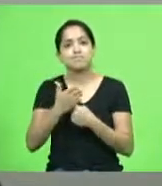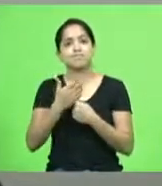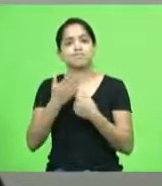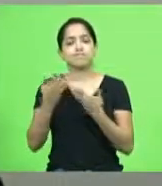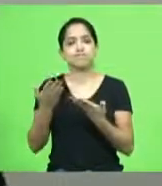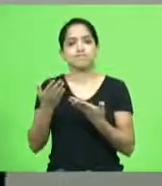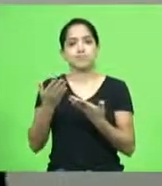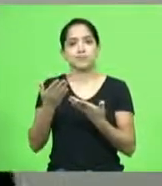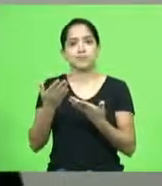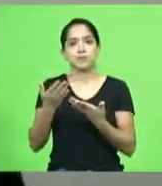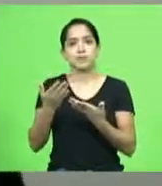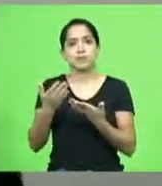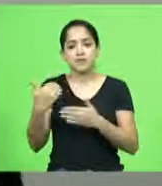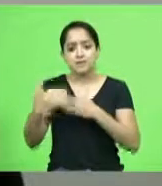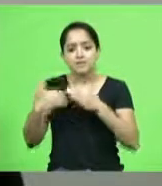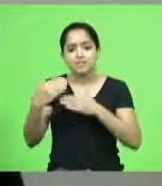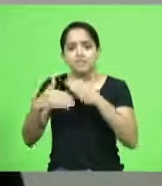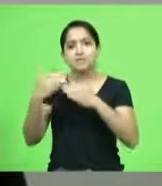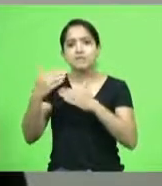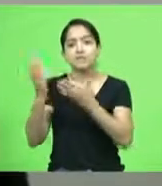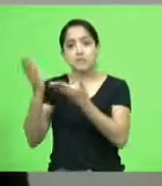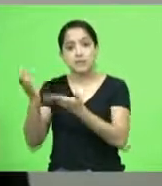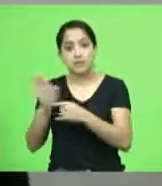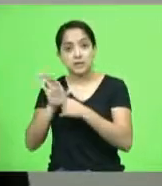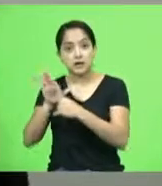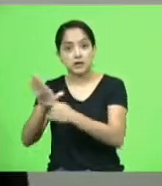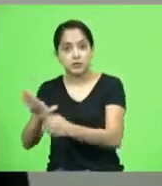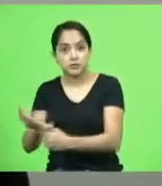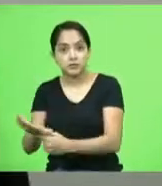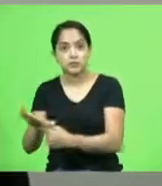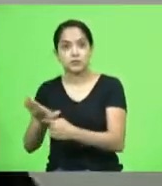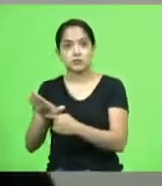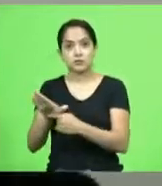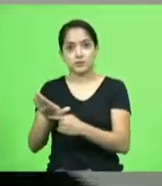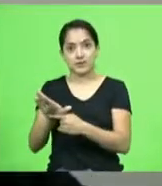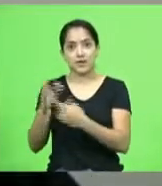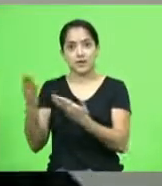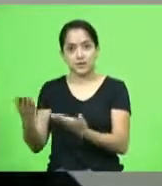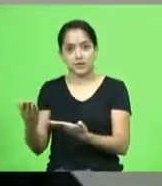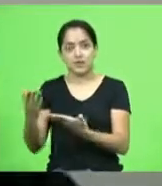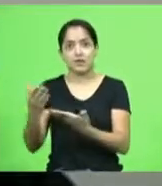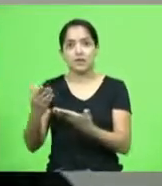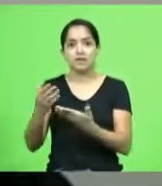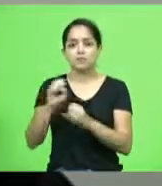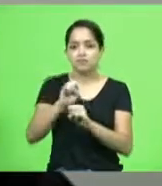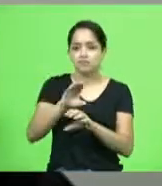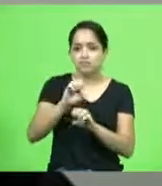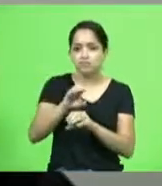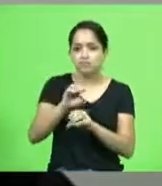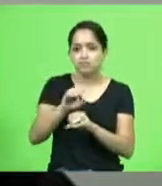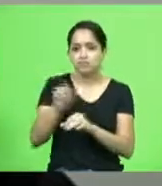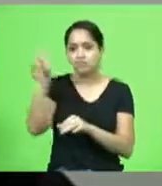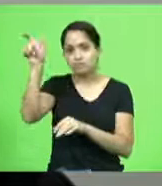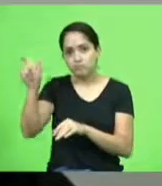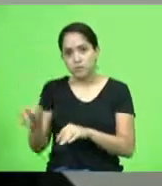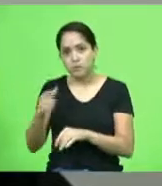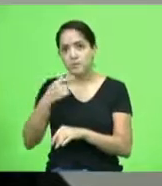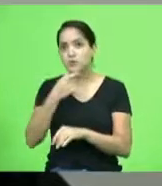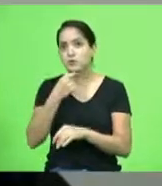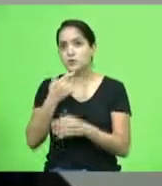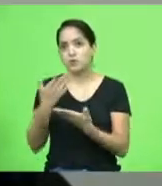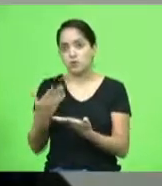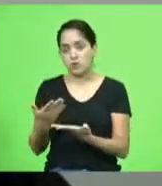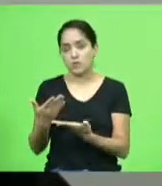pé possibilitou o deputado Kennedy ser esse pastor esse grande homem que é então hoje ela está